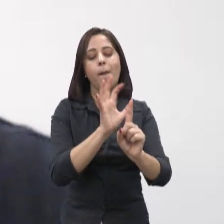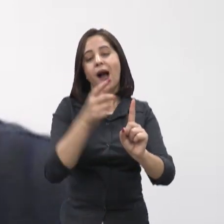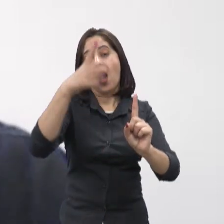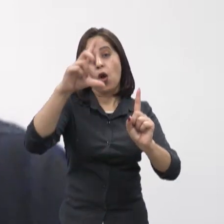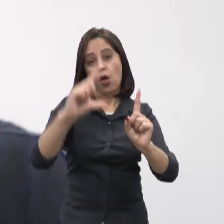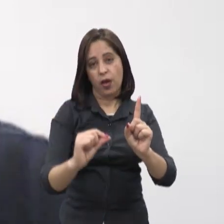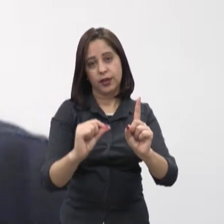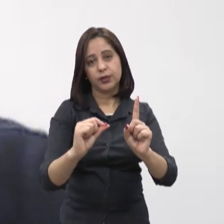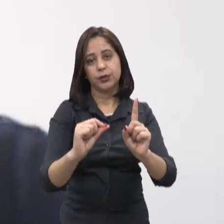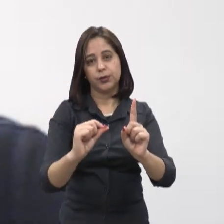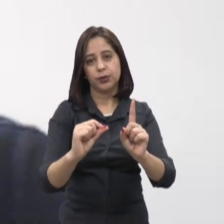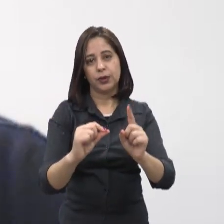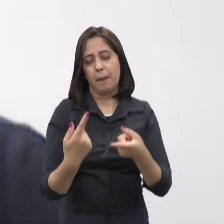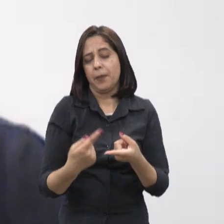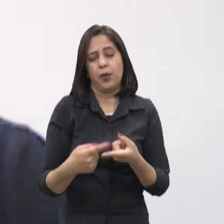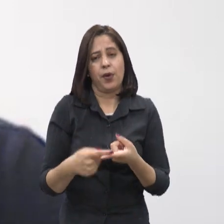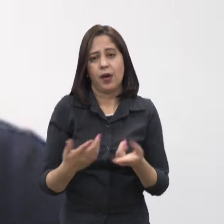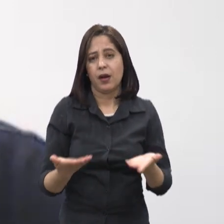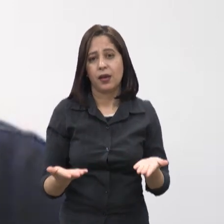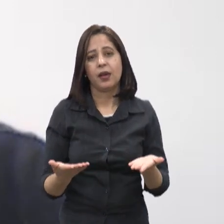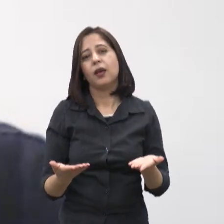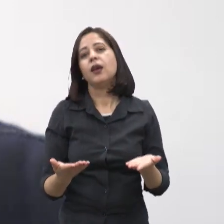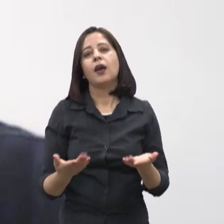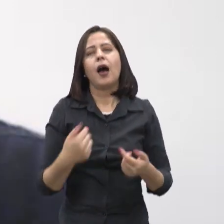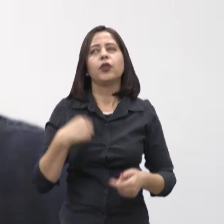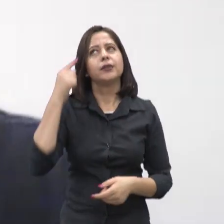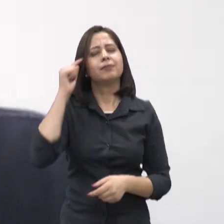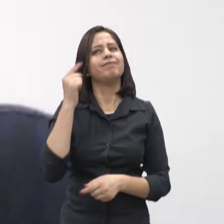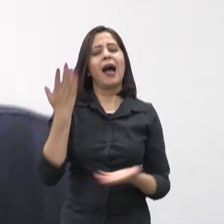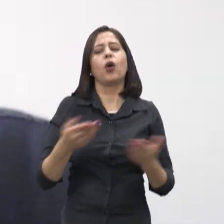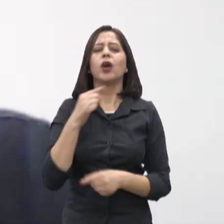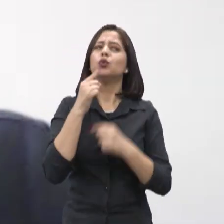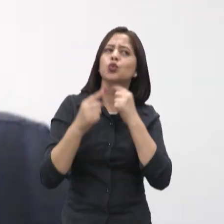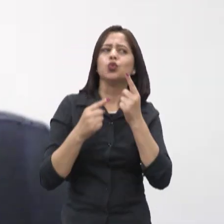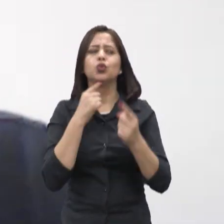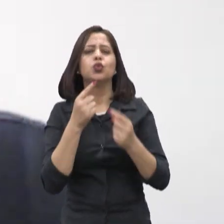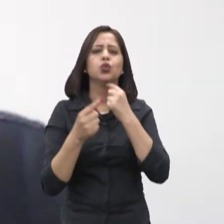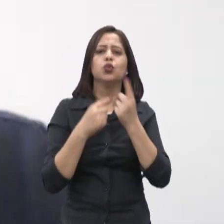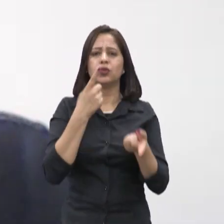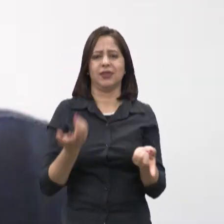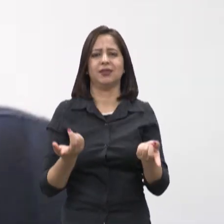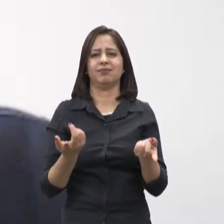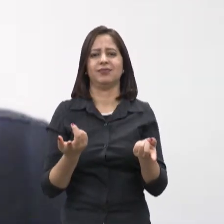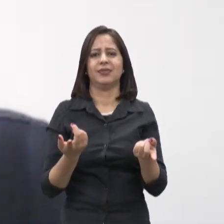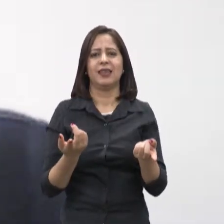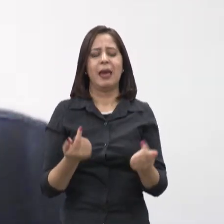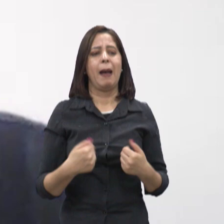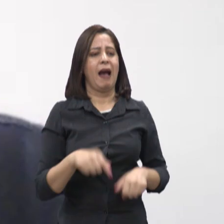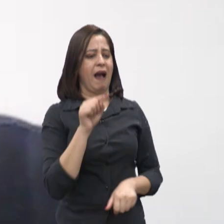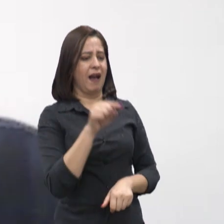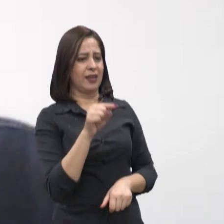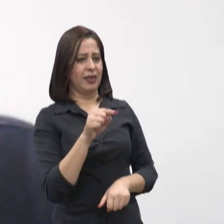aí é uma forma de compensar, porque, aí fica o questionamento, na verdade, porque a gente vai pensar numa fonte de energia